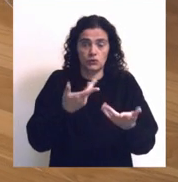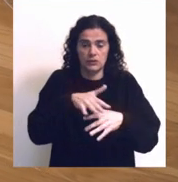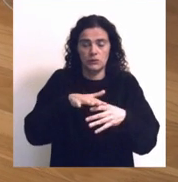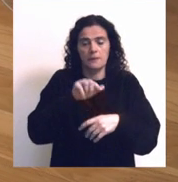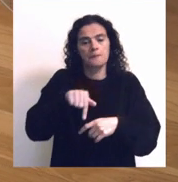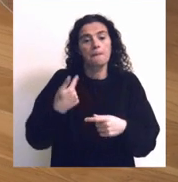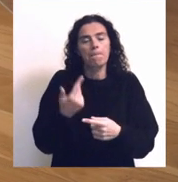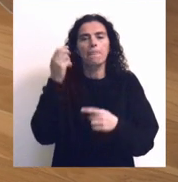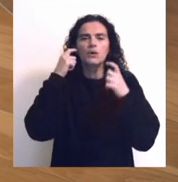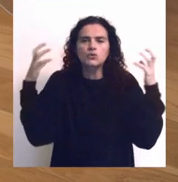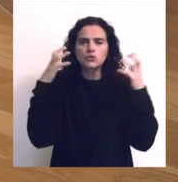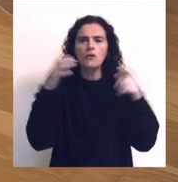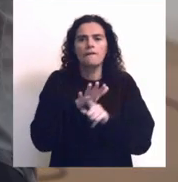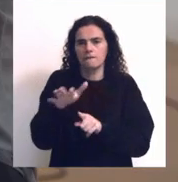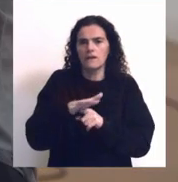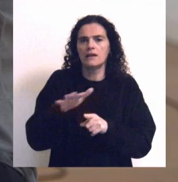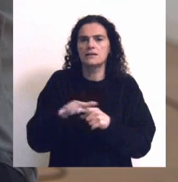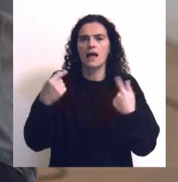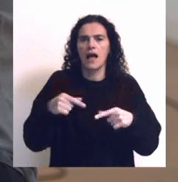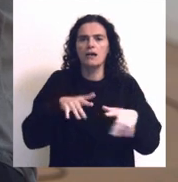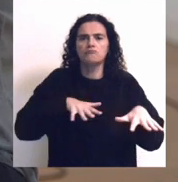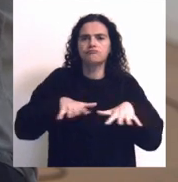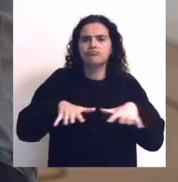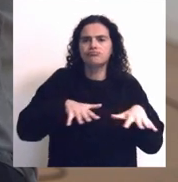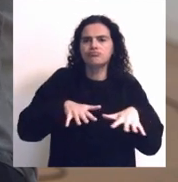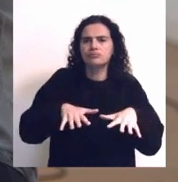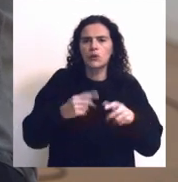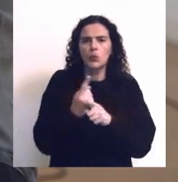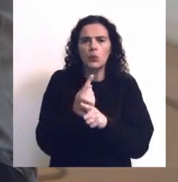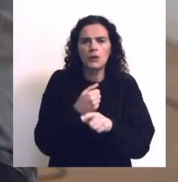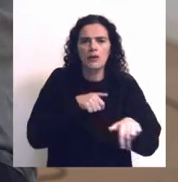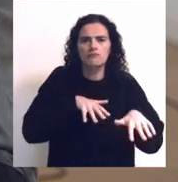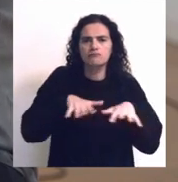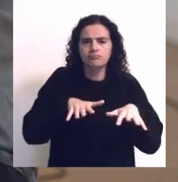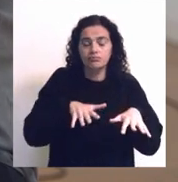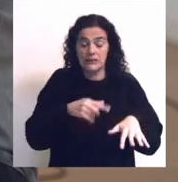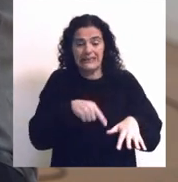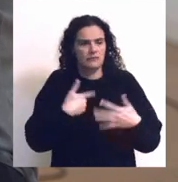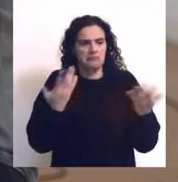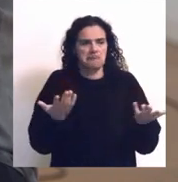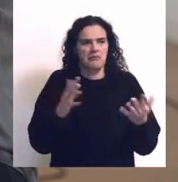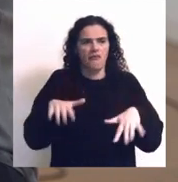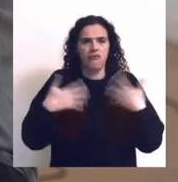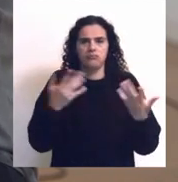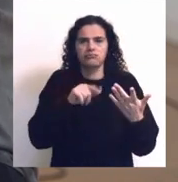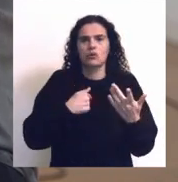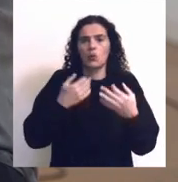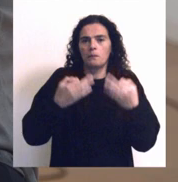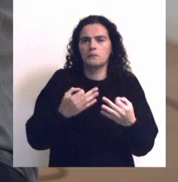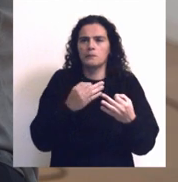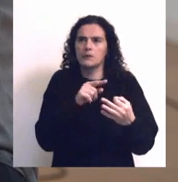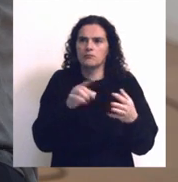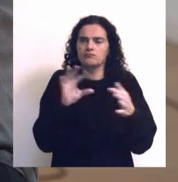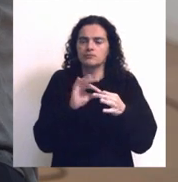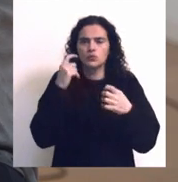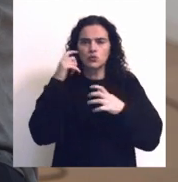neste caso. Mas o som tem influência inclusive na vibração das matérias e não é em vão, por exemplo, que o comportamento